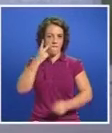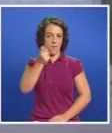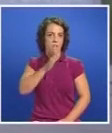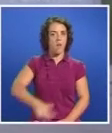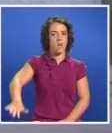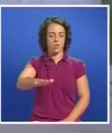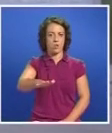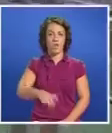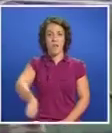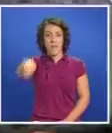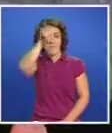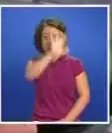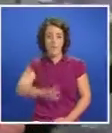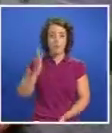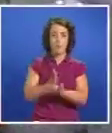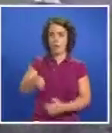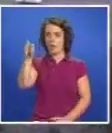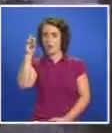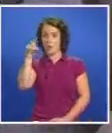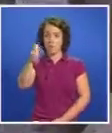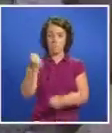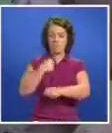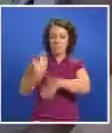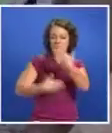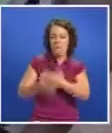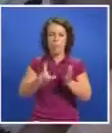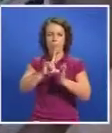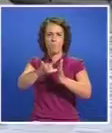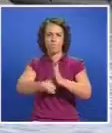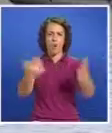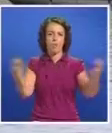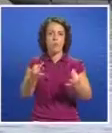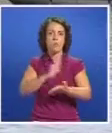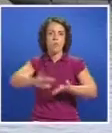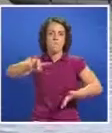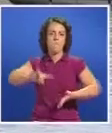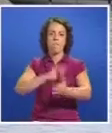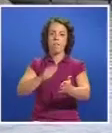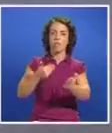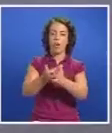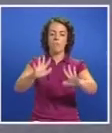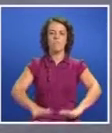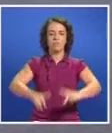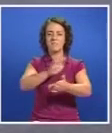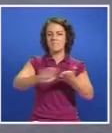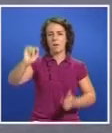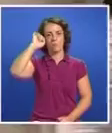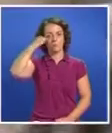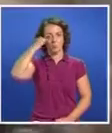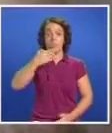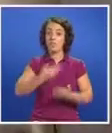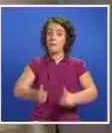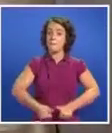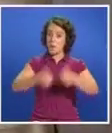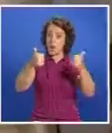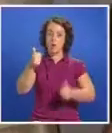De Santa Maria ao Corvo, concretizámos projetos fundamentais para um desenvolvimento sustentado e para a melhoria do bem